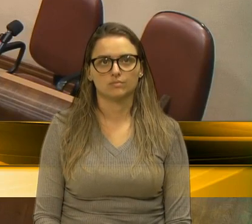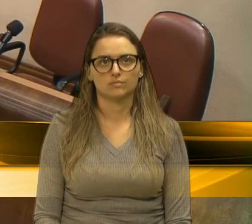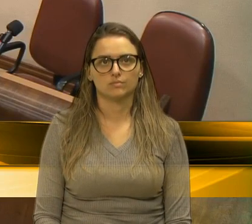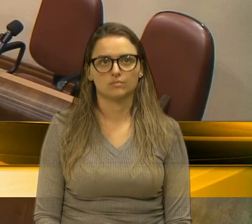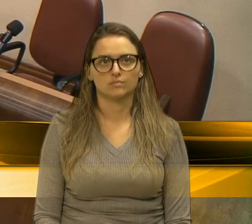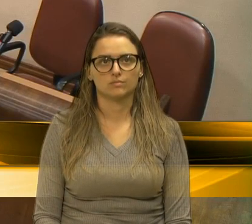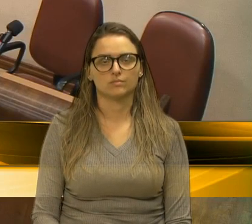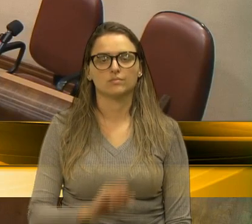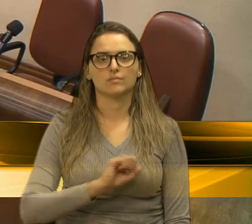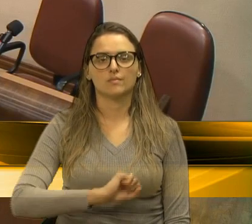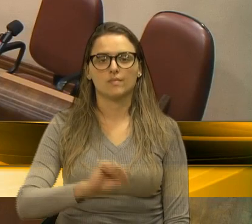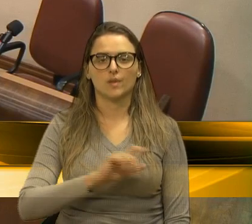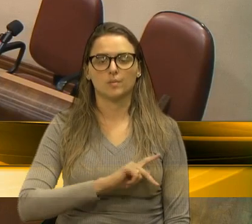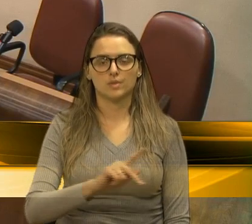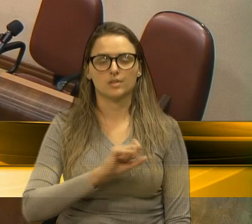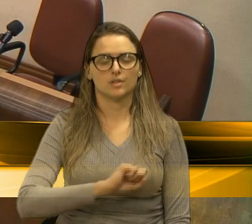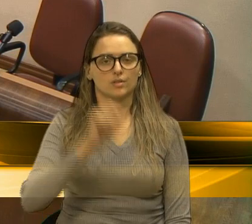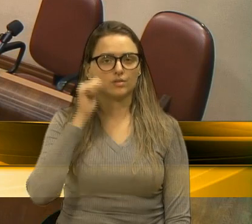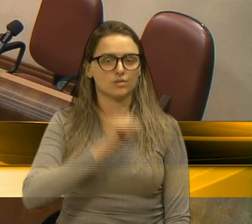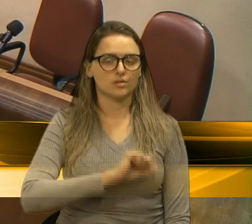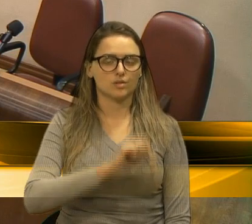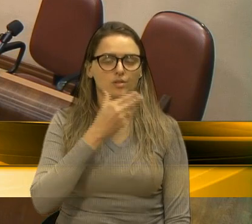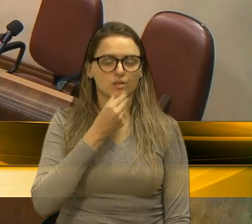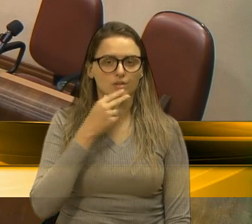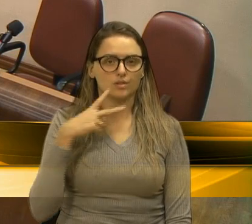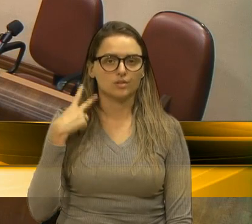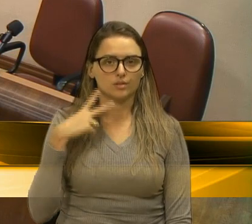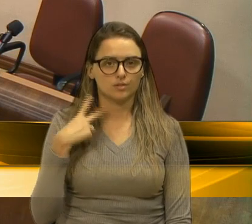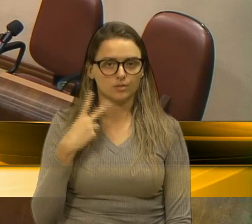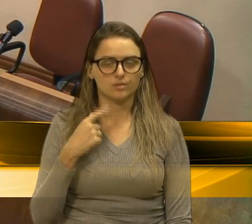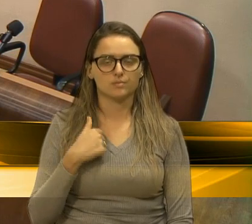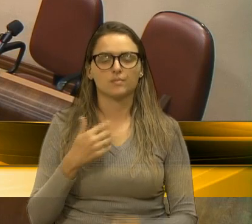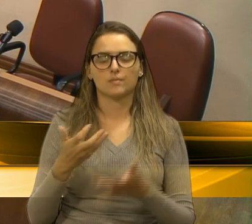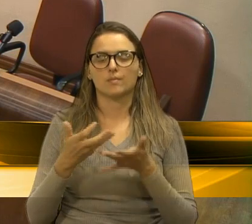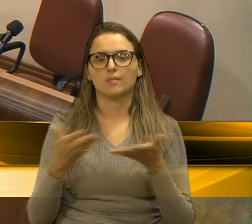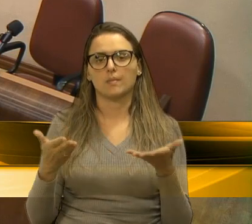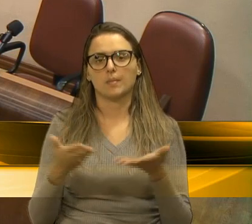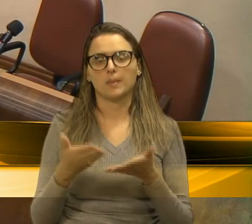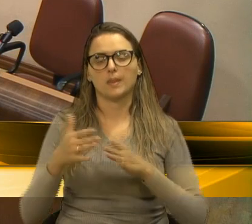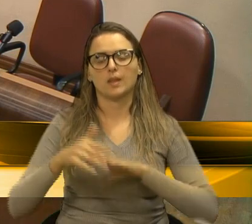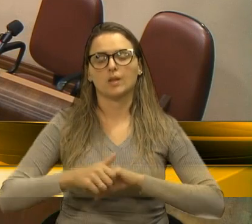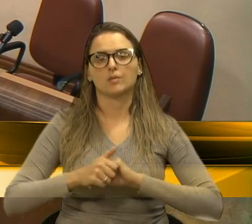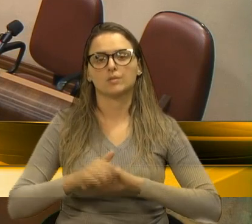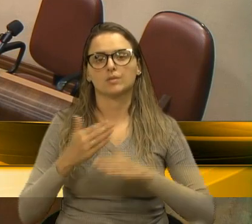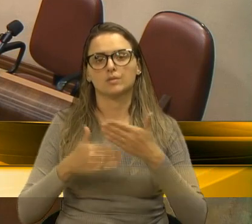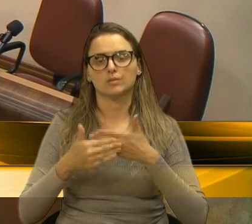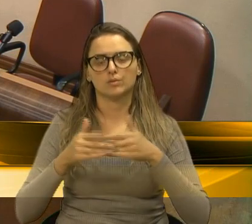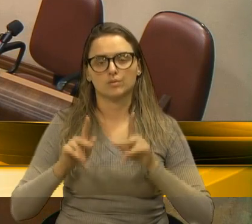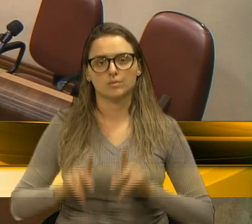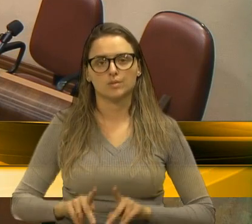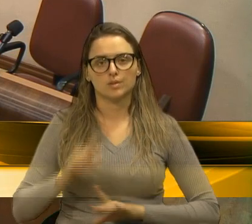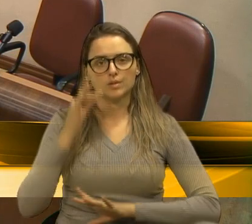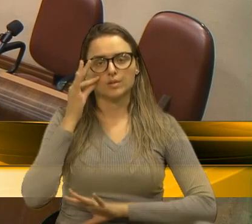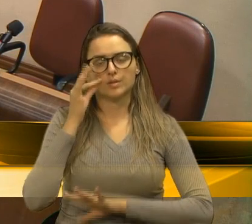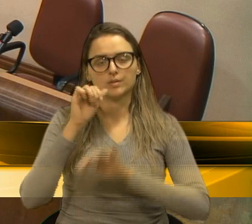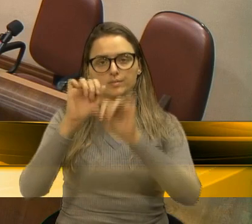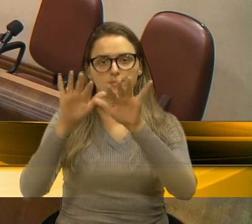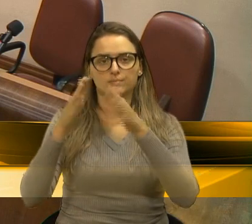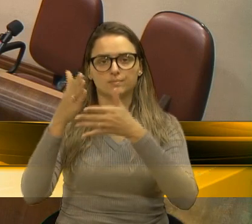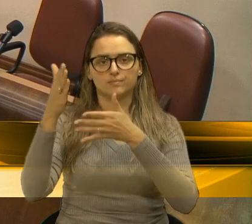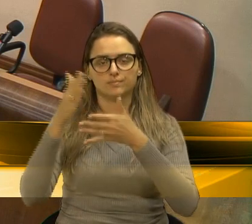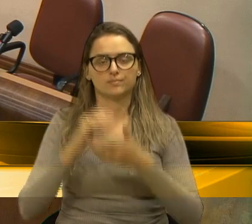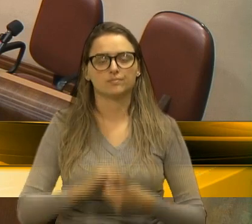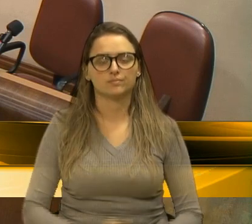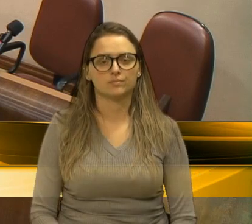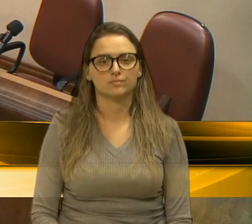Senhor presidente, senhoras e senhores vereadores, quero aqui cumprimentar a todos os presidentes aqui no plenário. Presidente, com a declaração